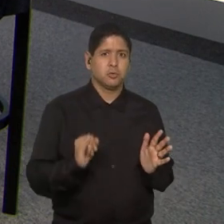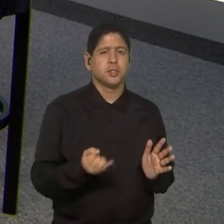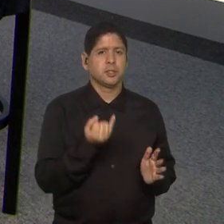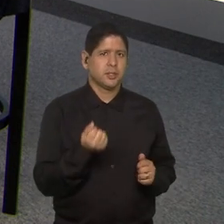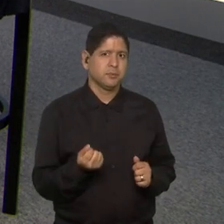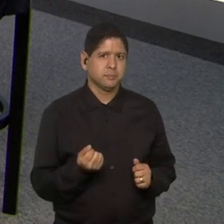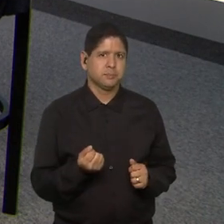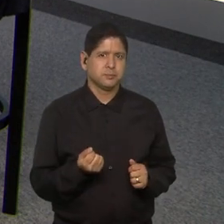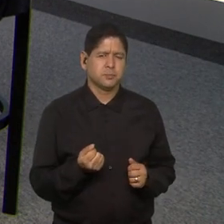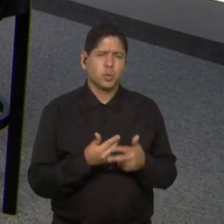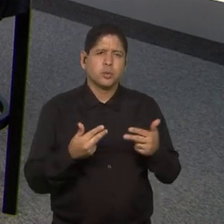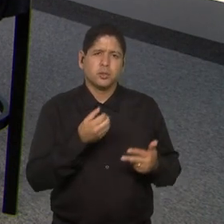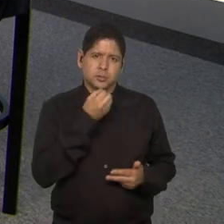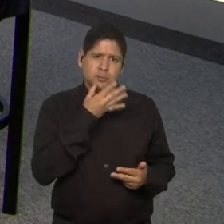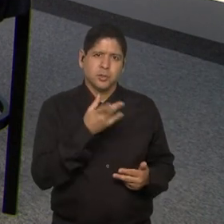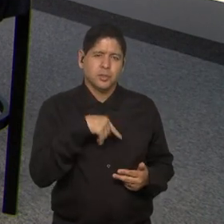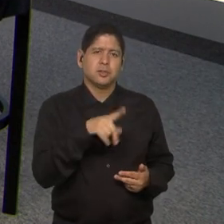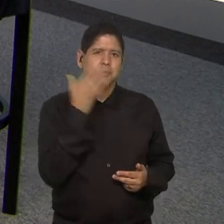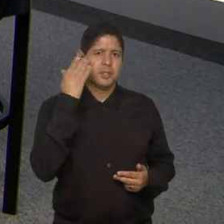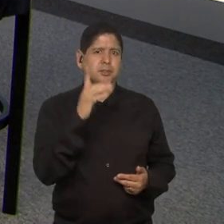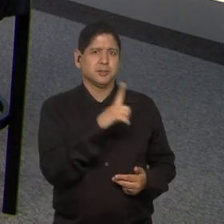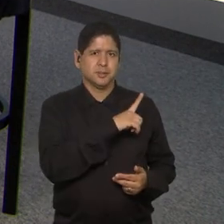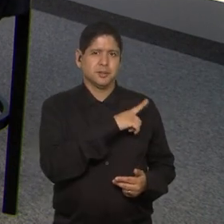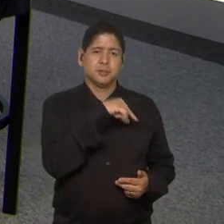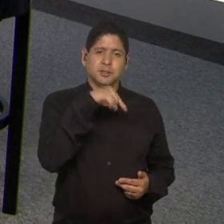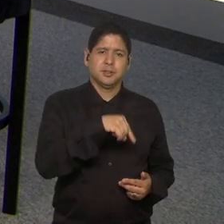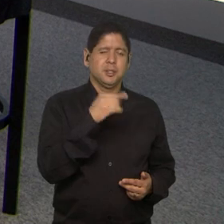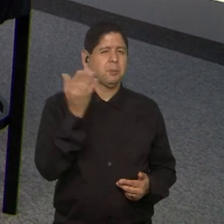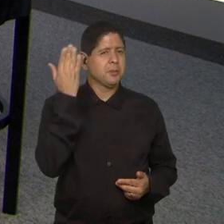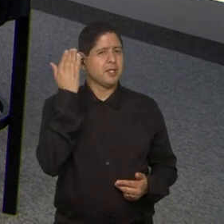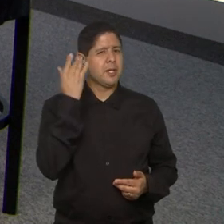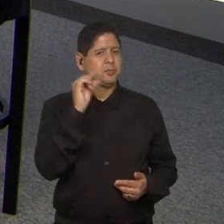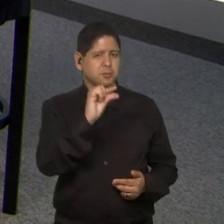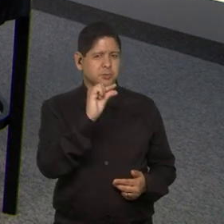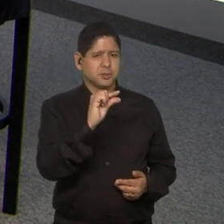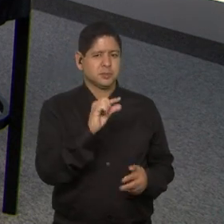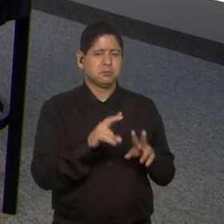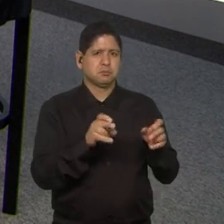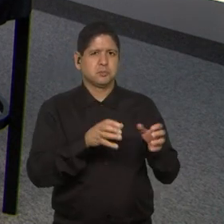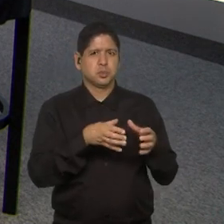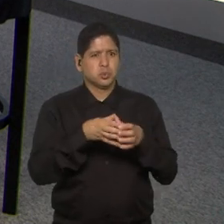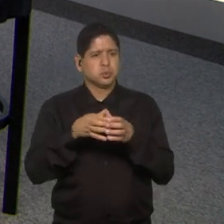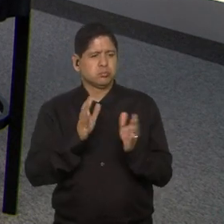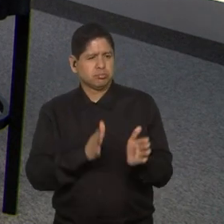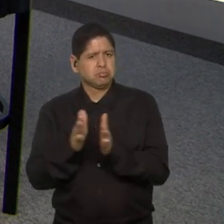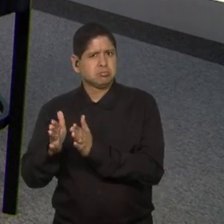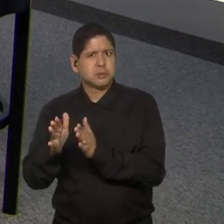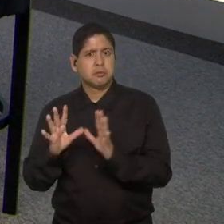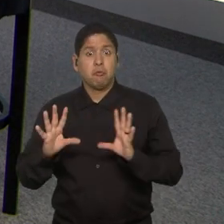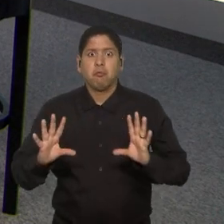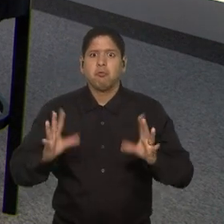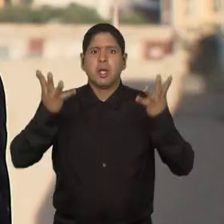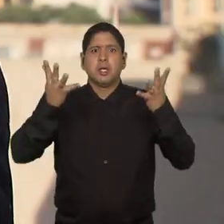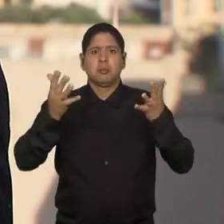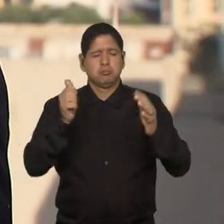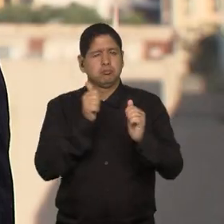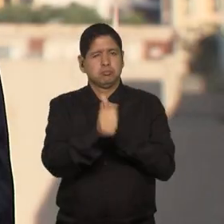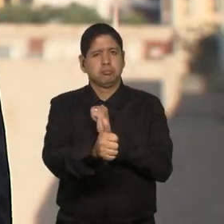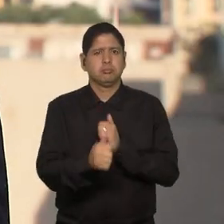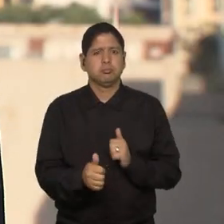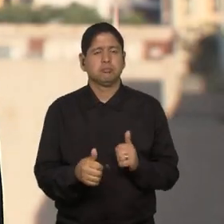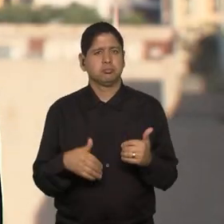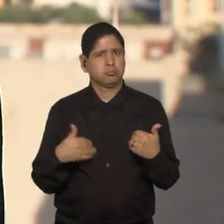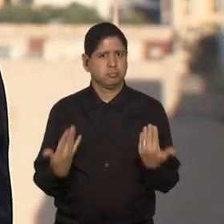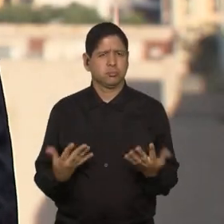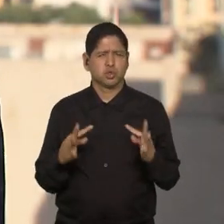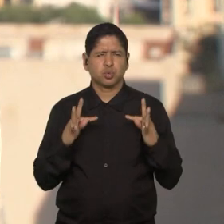coisas boas que tivemos do nosso passado recente de organização de mega eventos esportivos. Então,